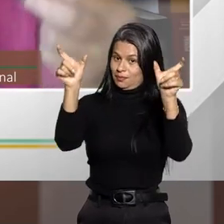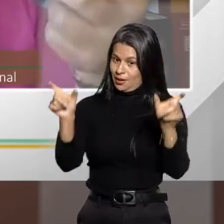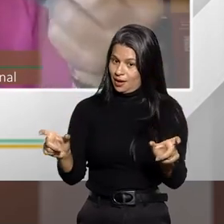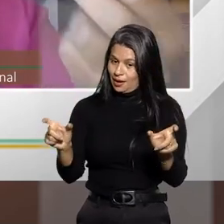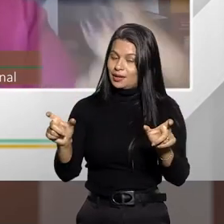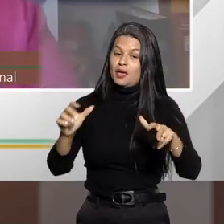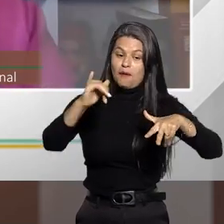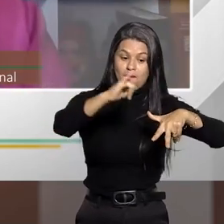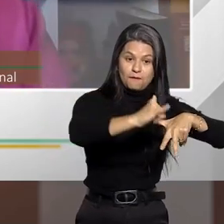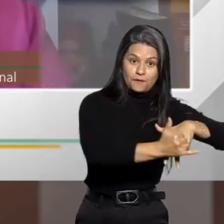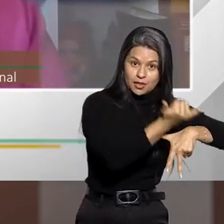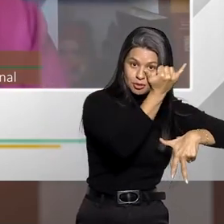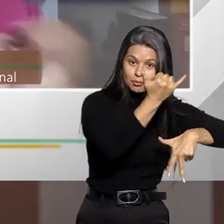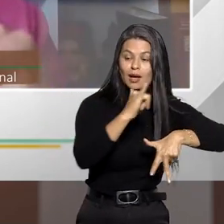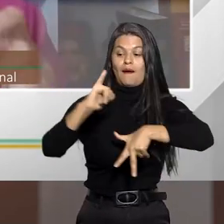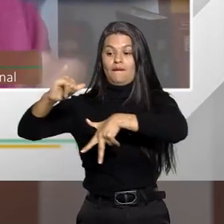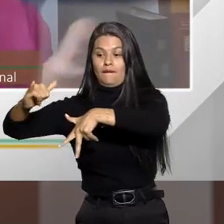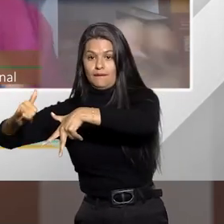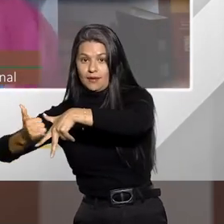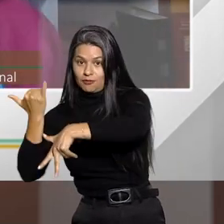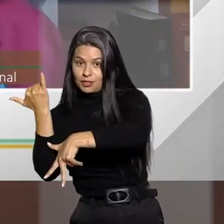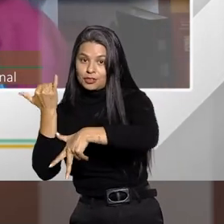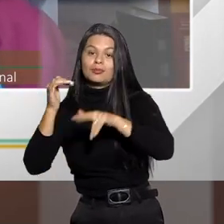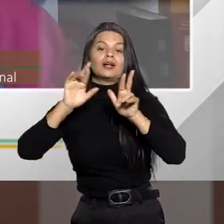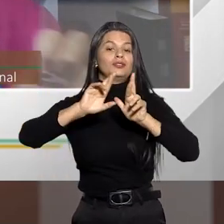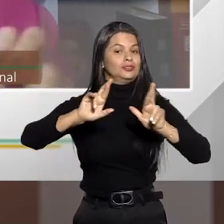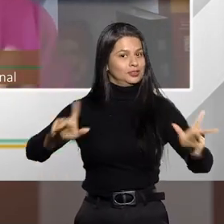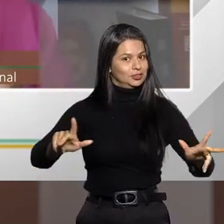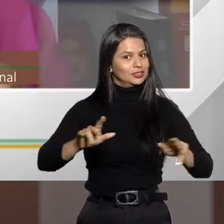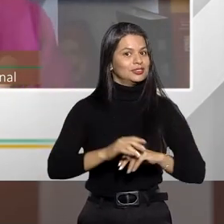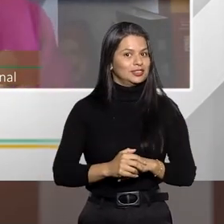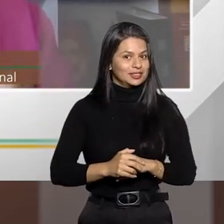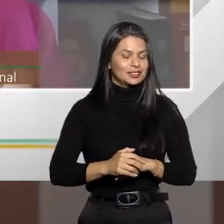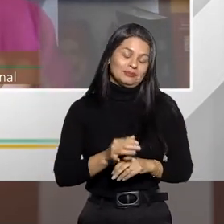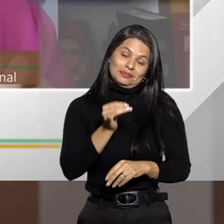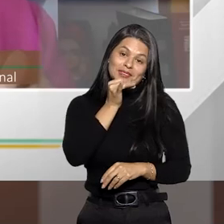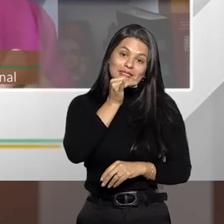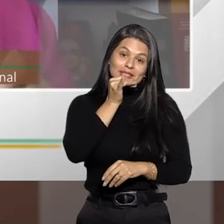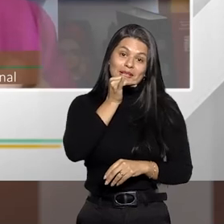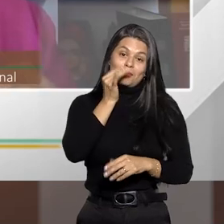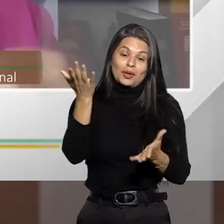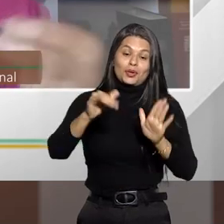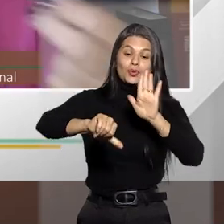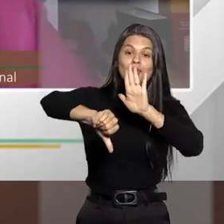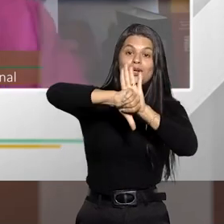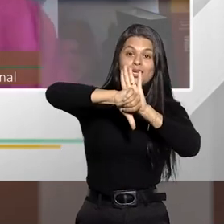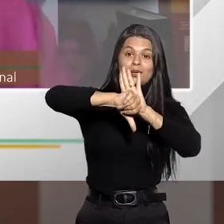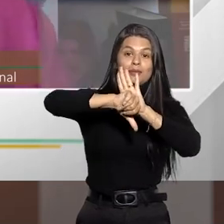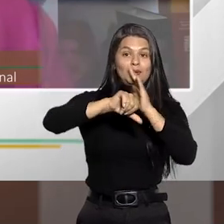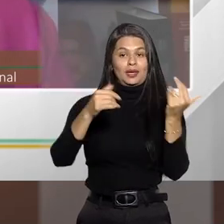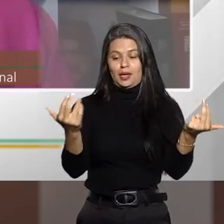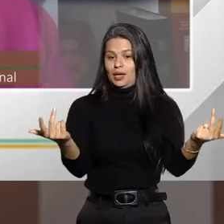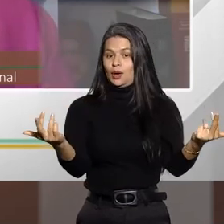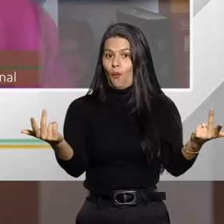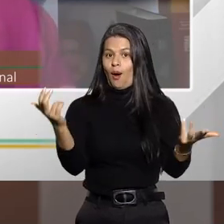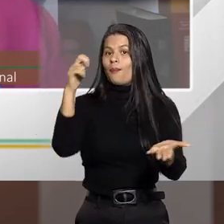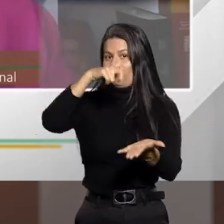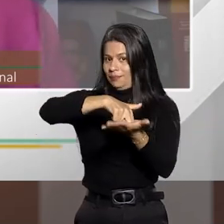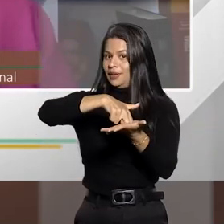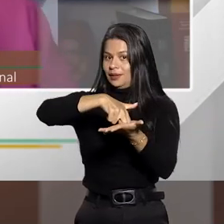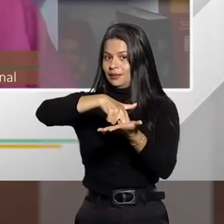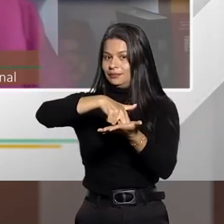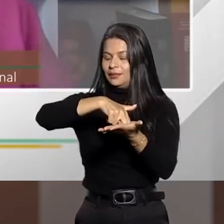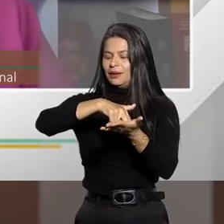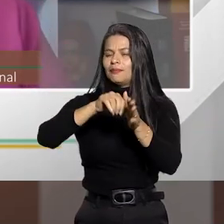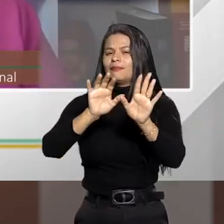vítimas também distintas, embora, neste exemplo, os crimes sejam de mesmo tipo penal. Mas